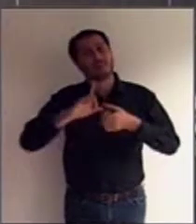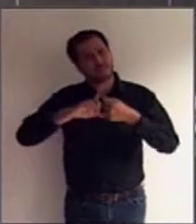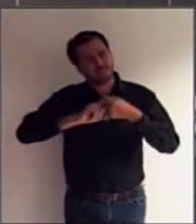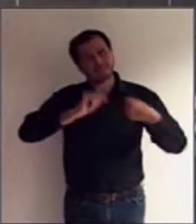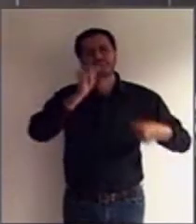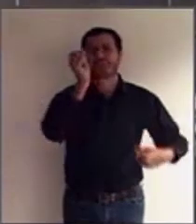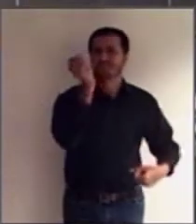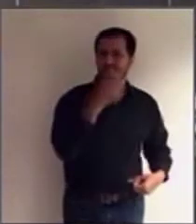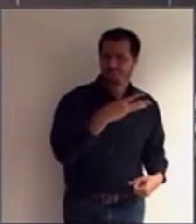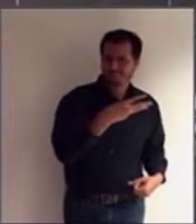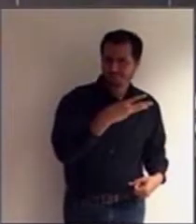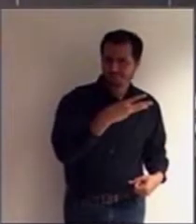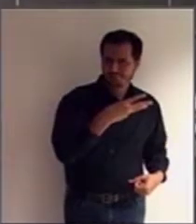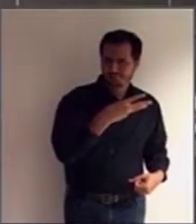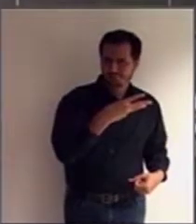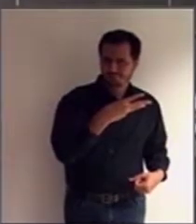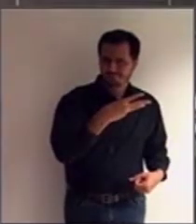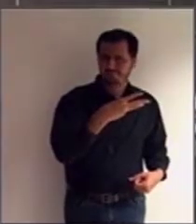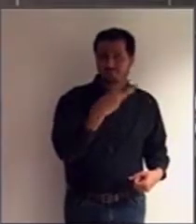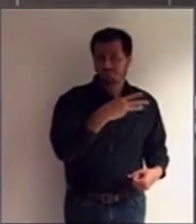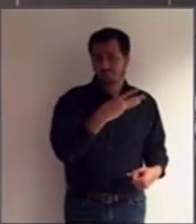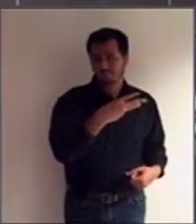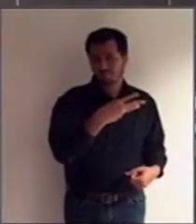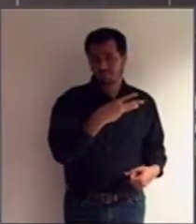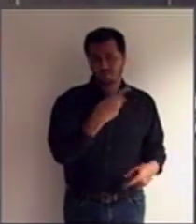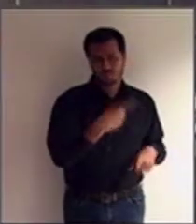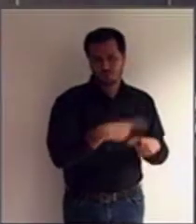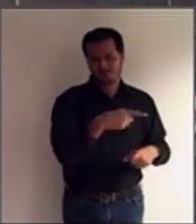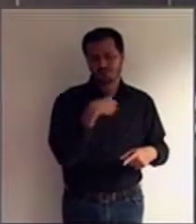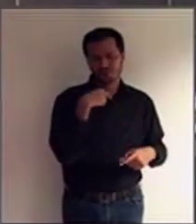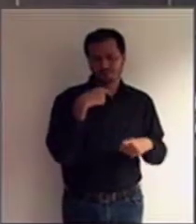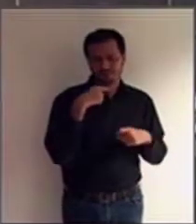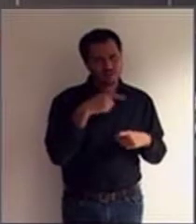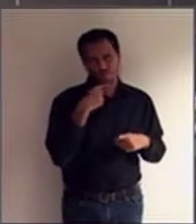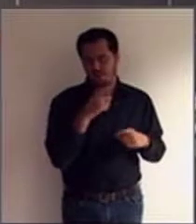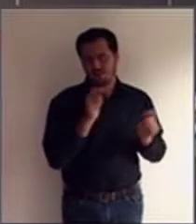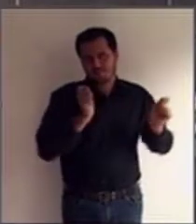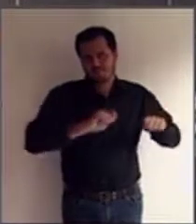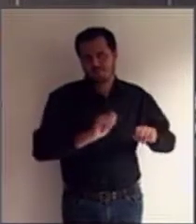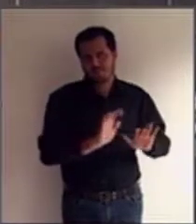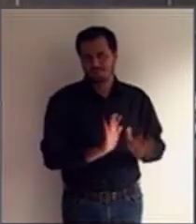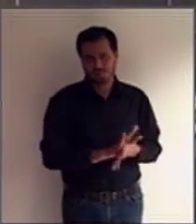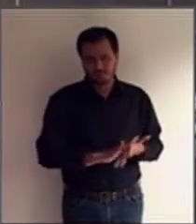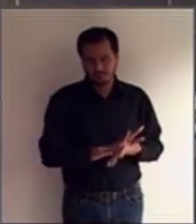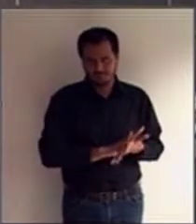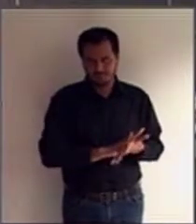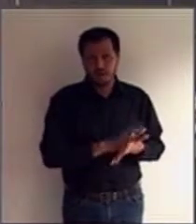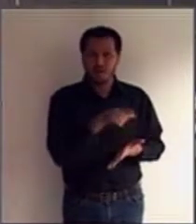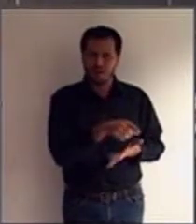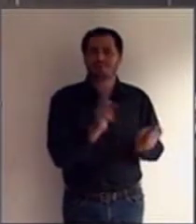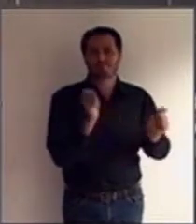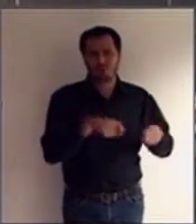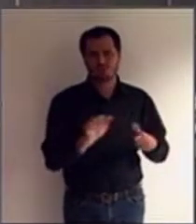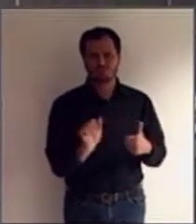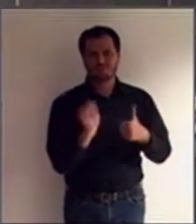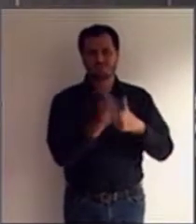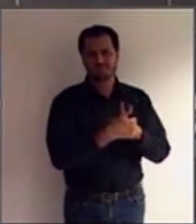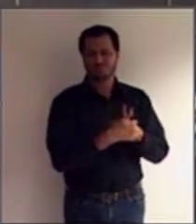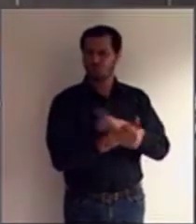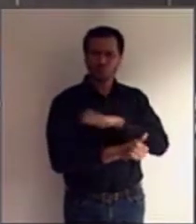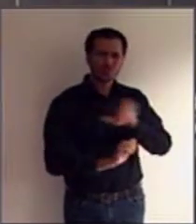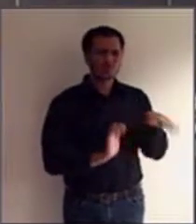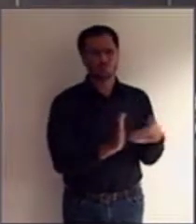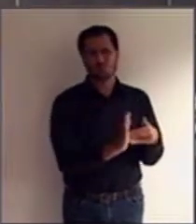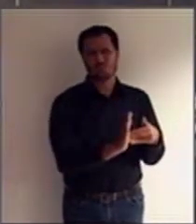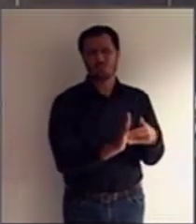3º, do absolutamente incapaz, e apenas esse é que levaria a um decreto de interdição total. Mas a